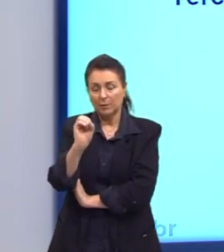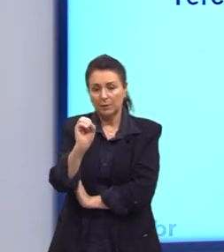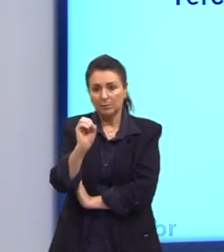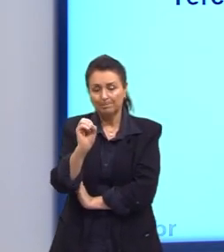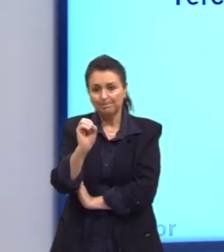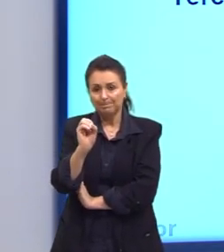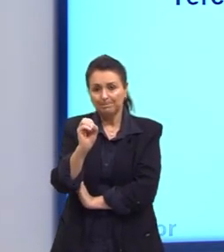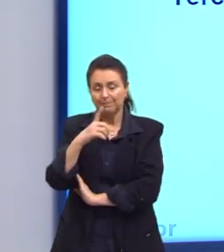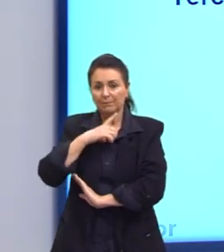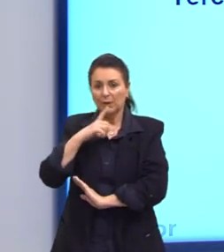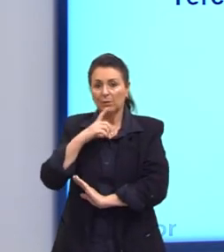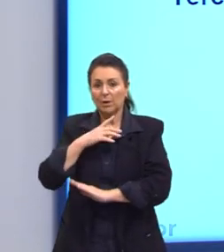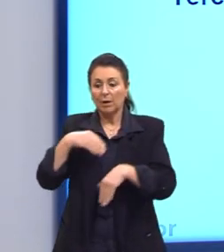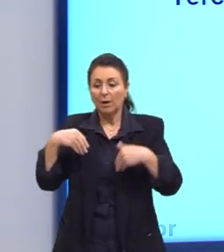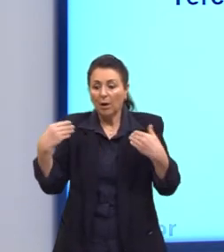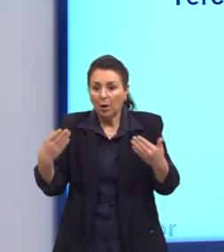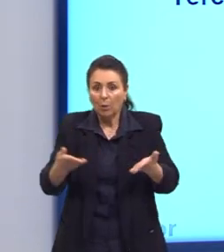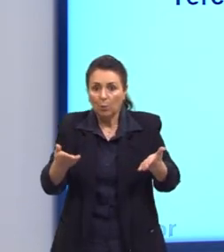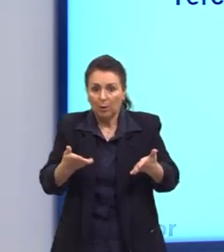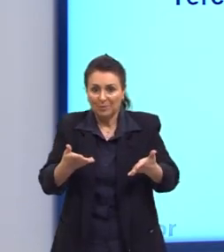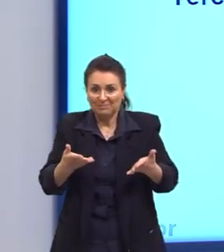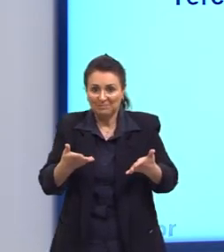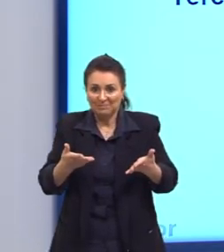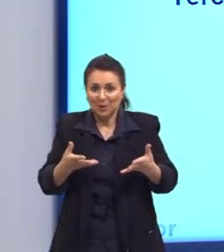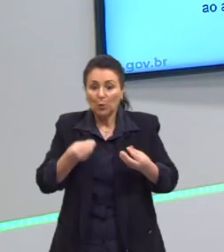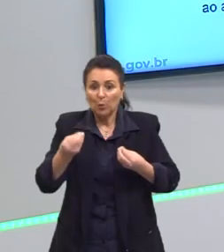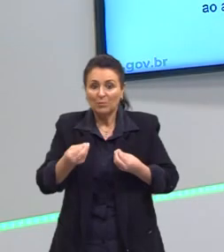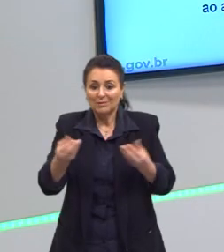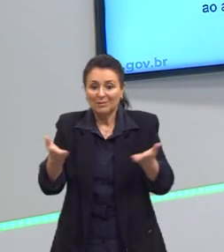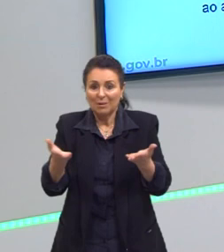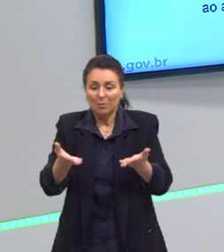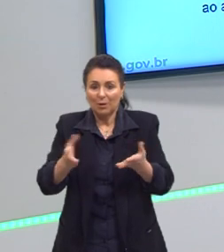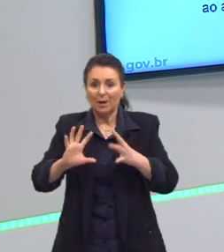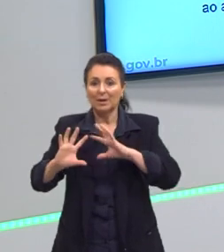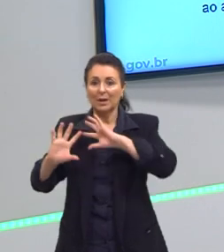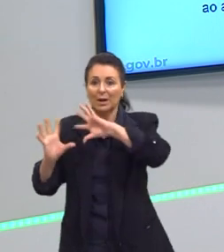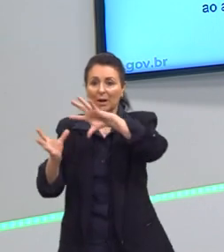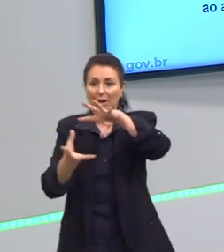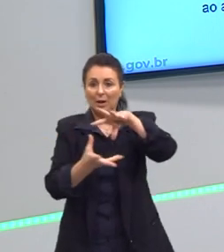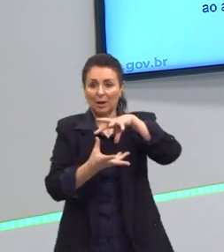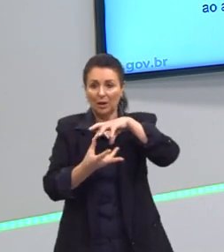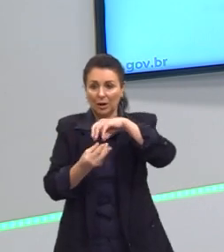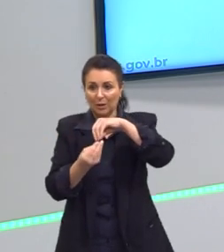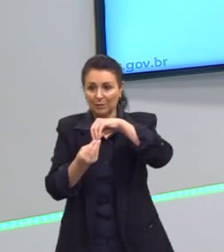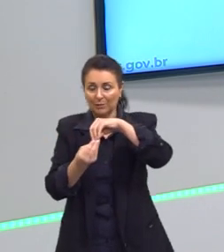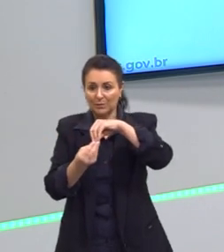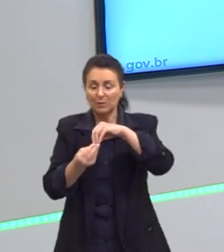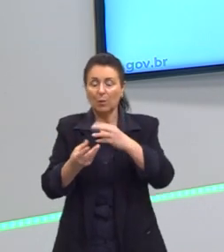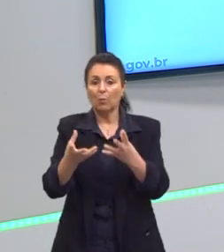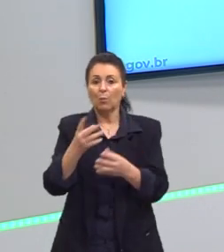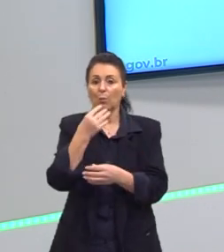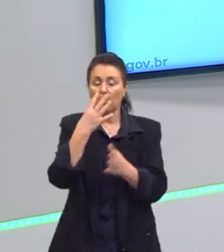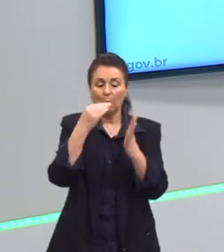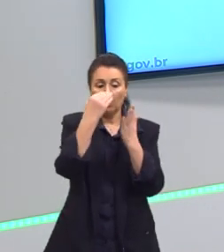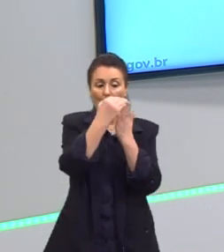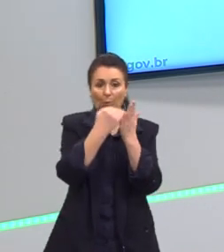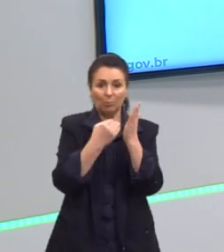corresponde ao atual estágio da globalização. Então lembre-se, basicamente, quatro fases da globalização.